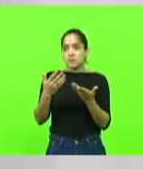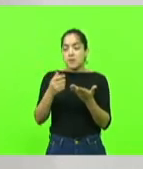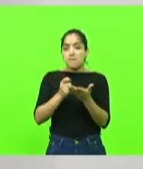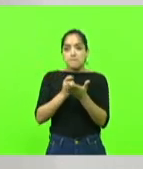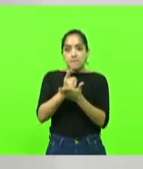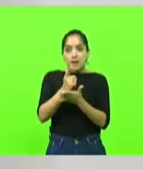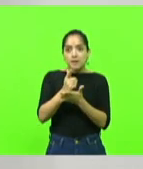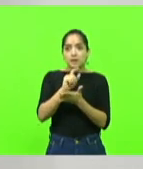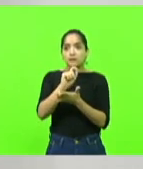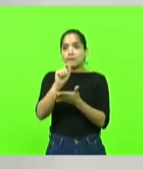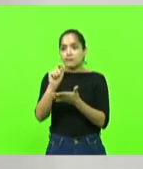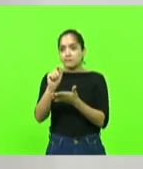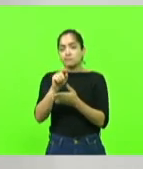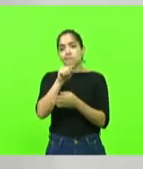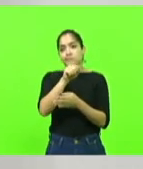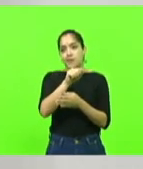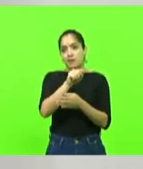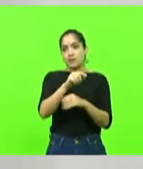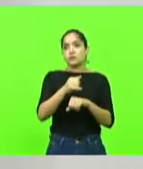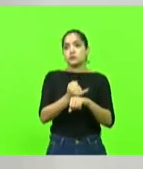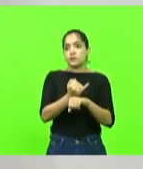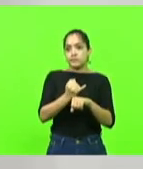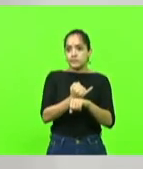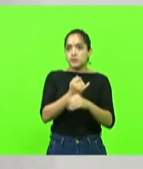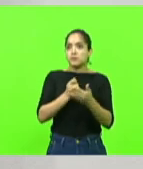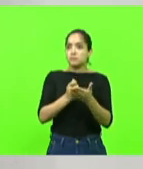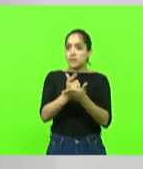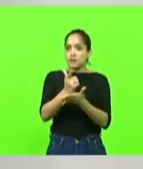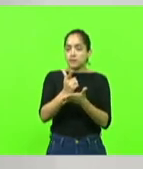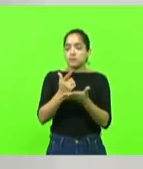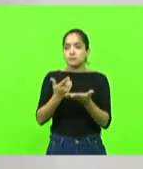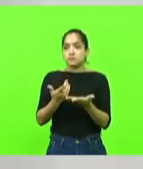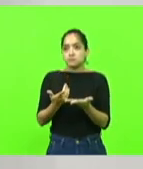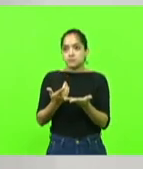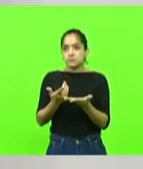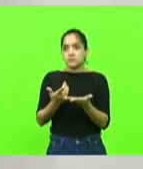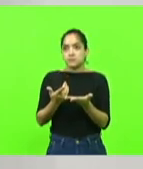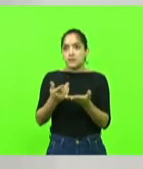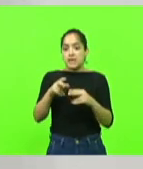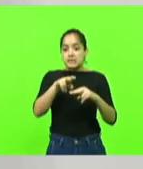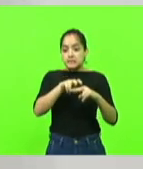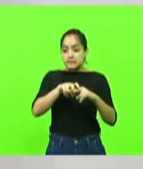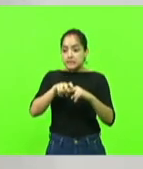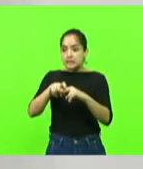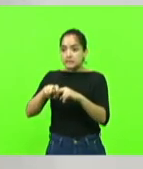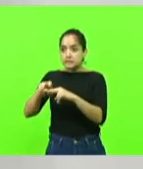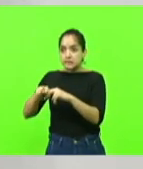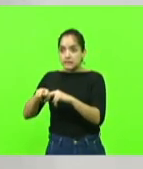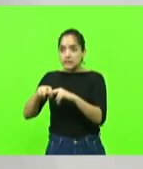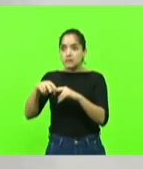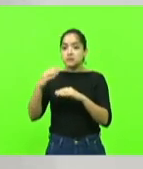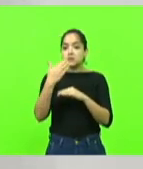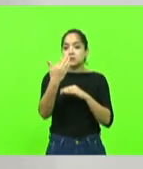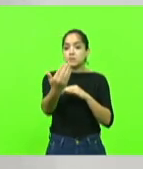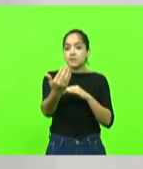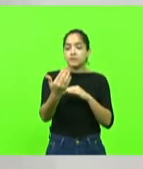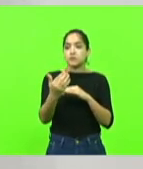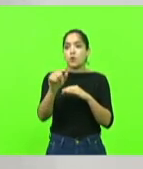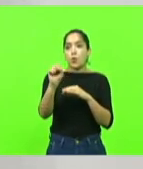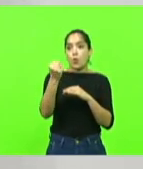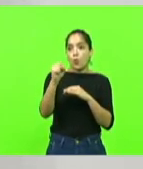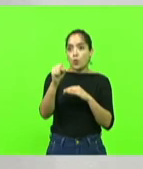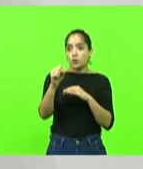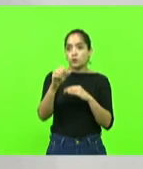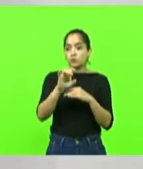quem paga é Joinville, isso é uma conta rasa. Dessas cadeiras que estão aqui na minha frente aqui, de cada oito cadeiras